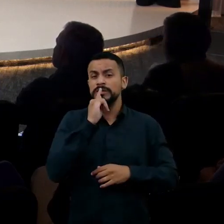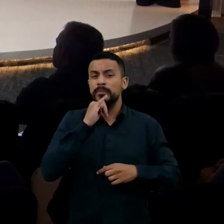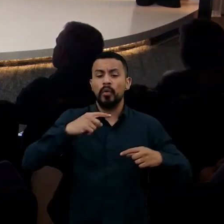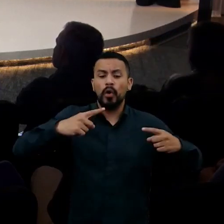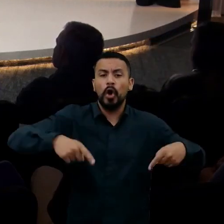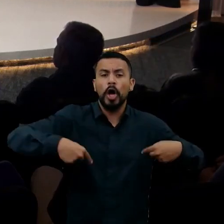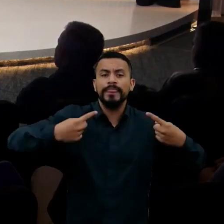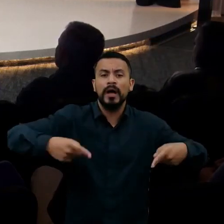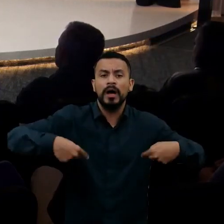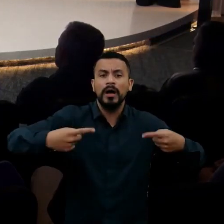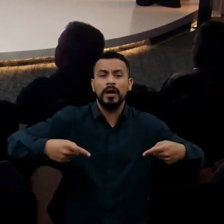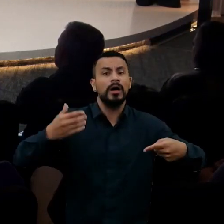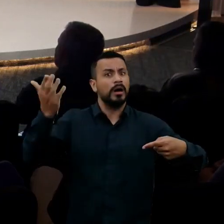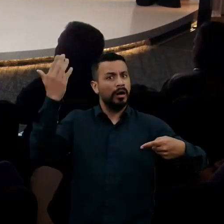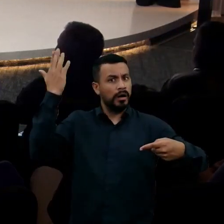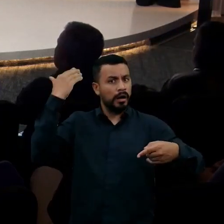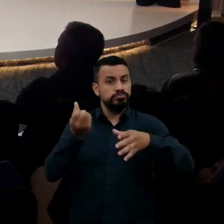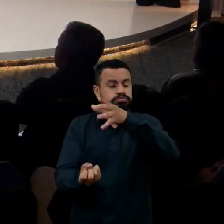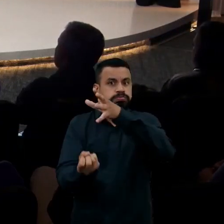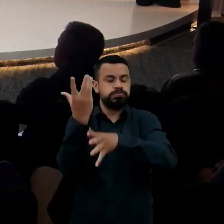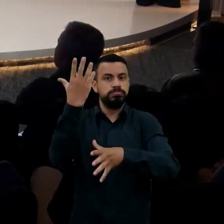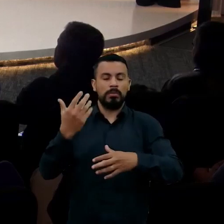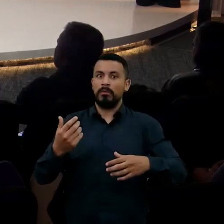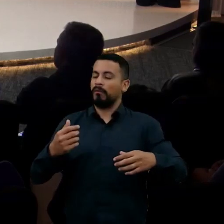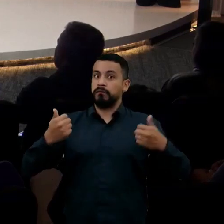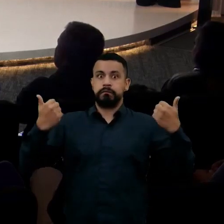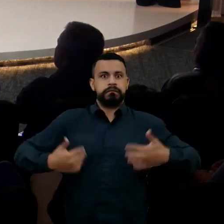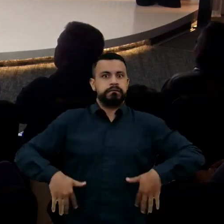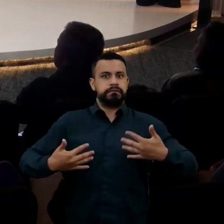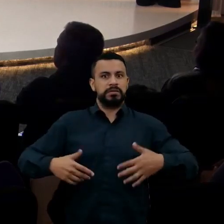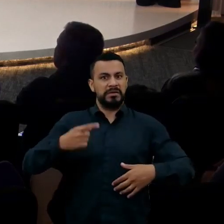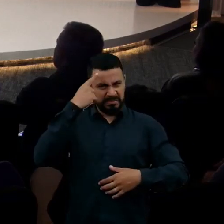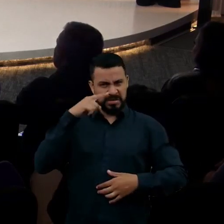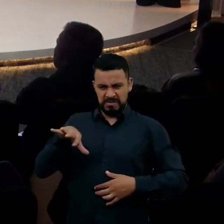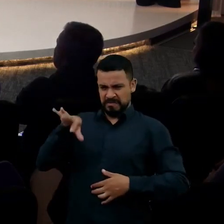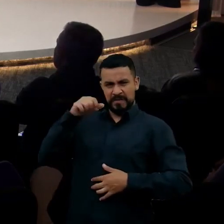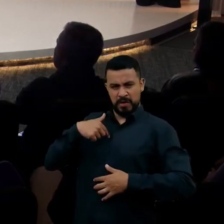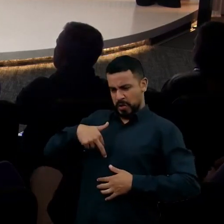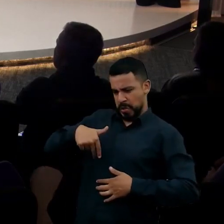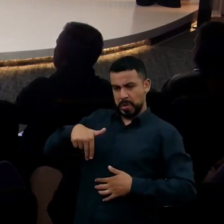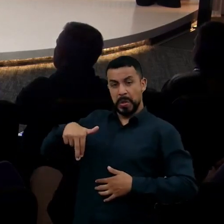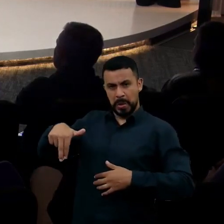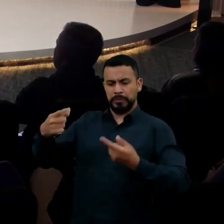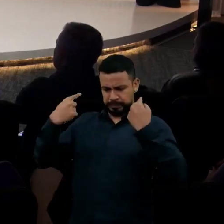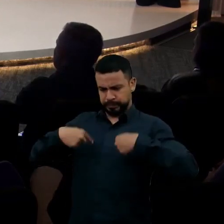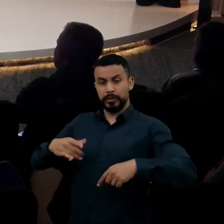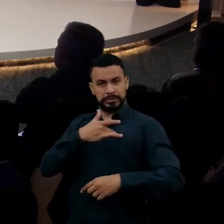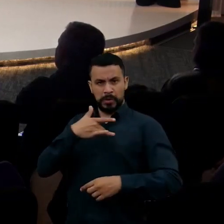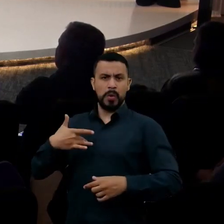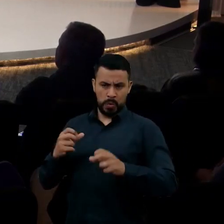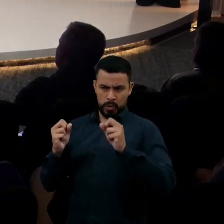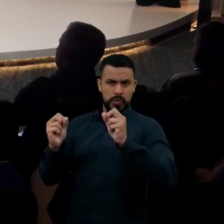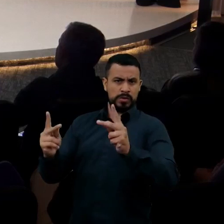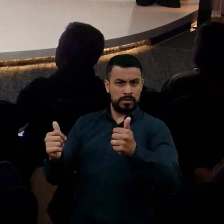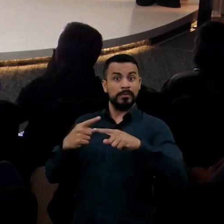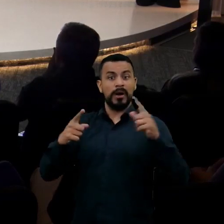muito poderosa naquele momento, claro, podemos dizer que eu preferiria caminhar, é melhor para o meu corpo, está bem, não tem problema, mas você irá mais